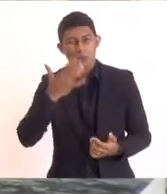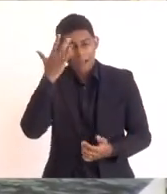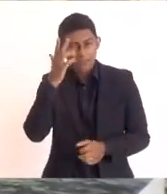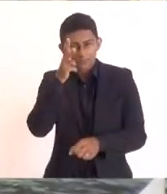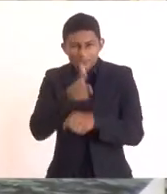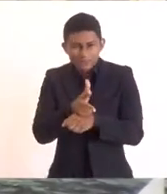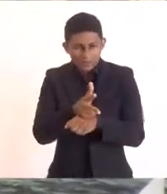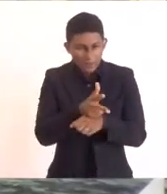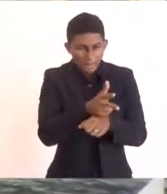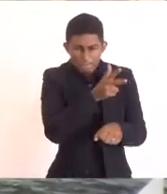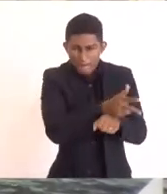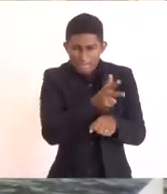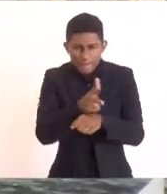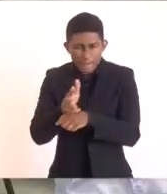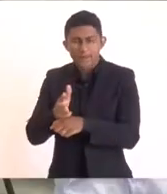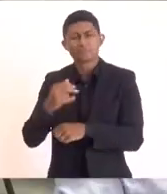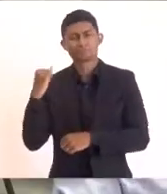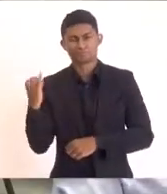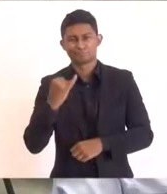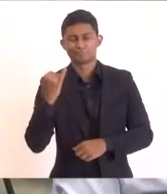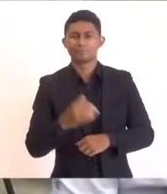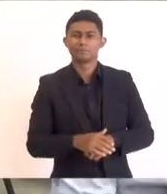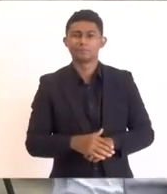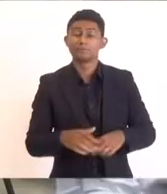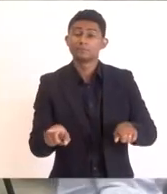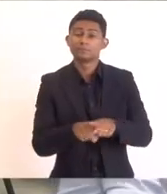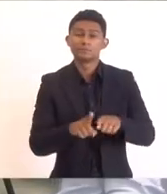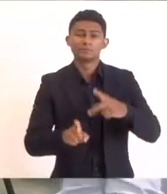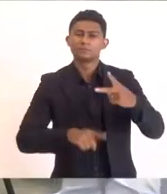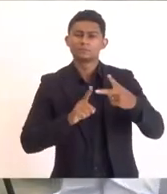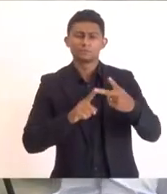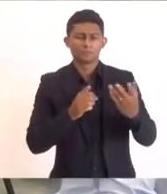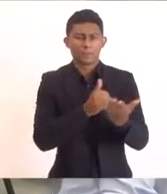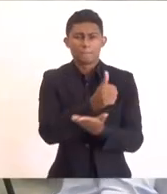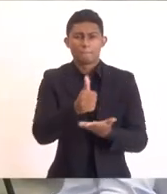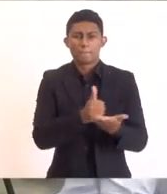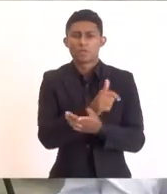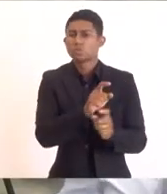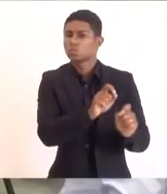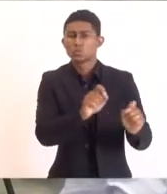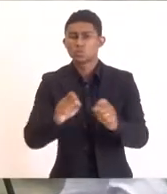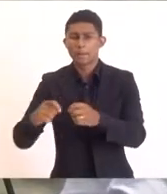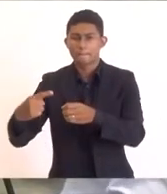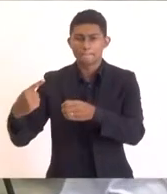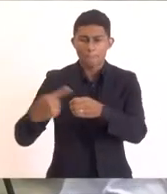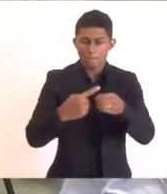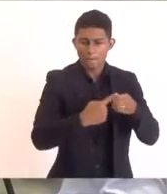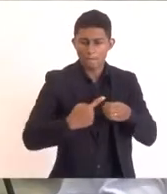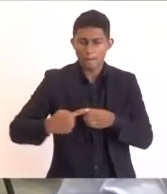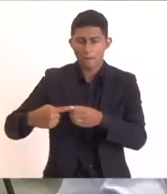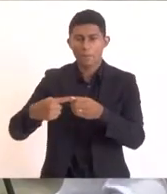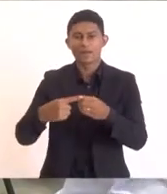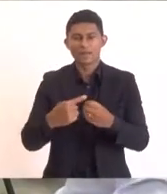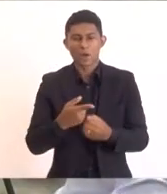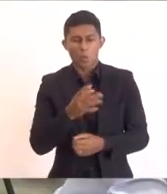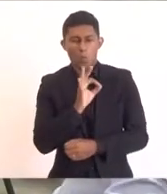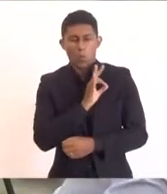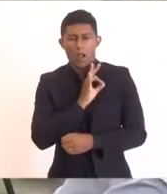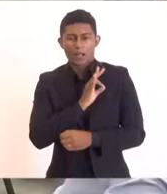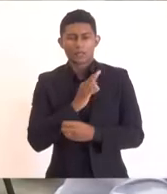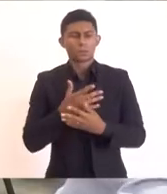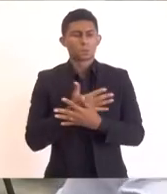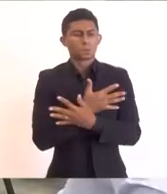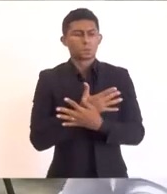câmeras são essenciais. E também a gente ter como subbase os municípios com a guarda municipal, porque não